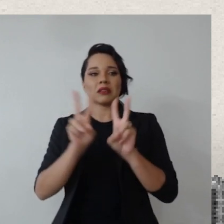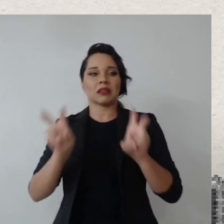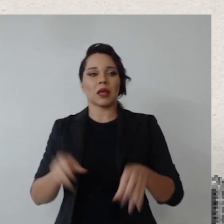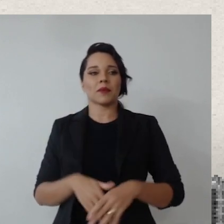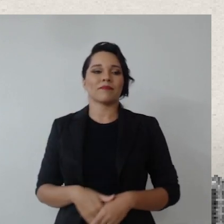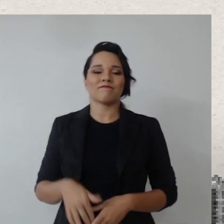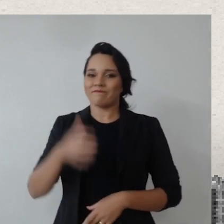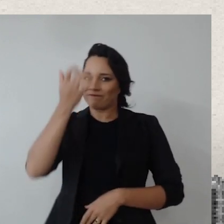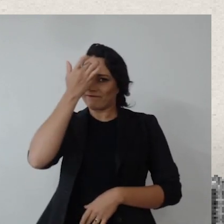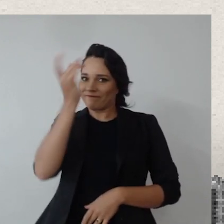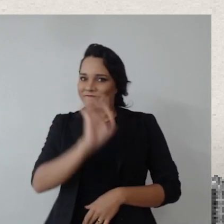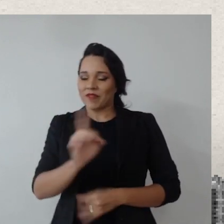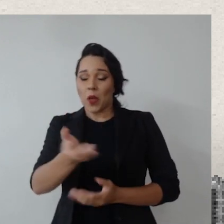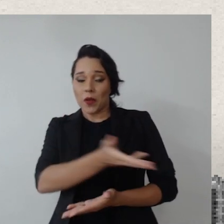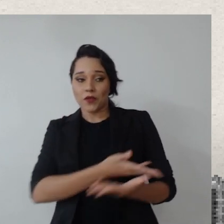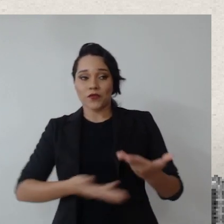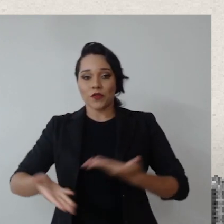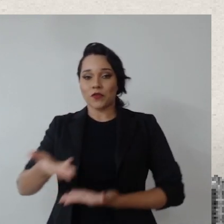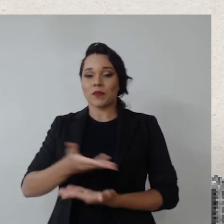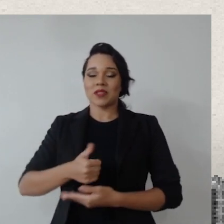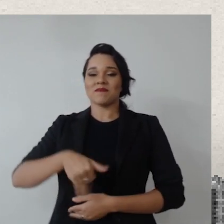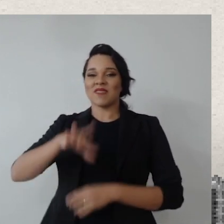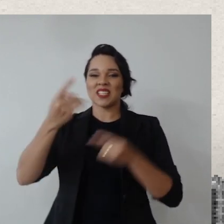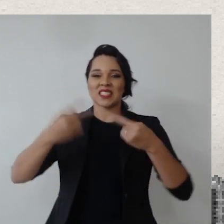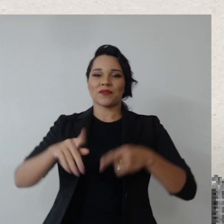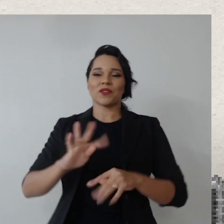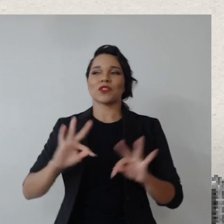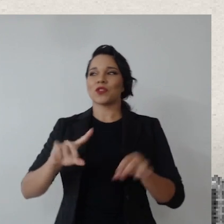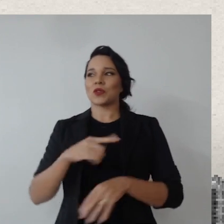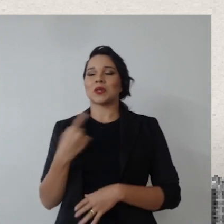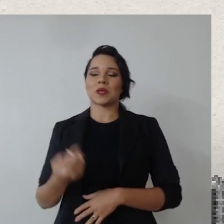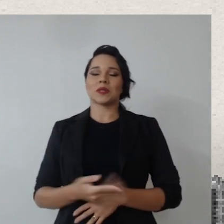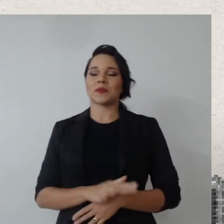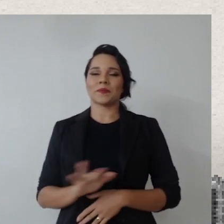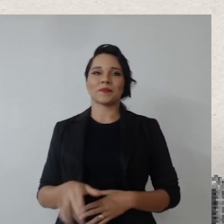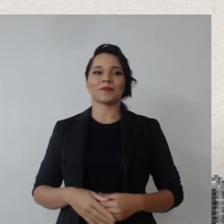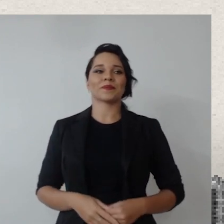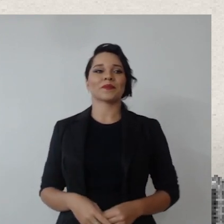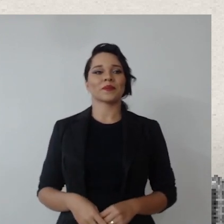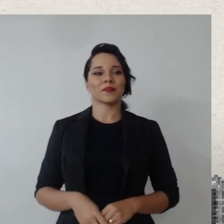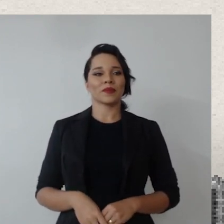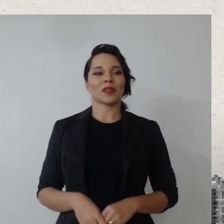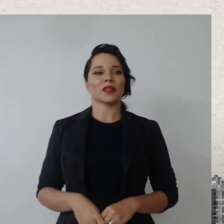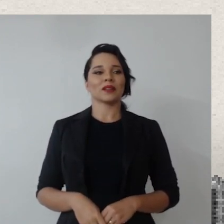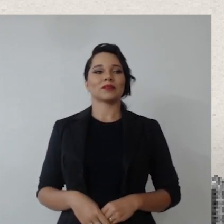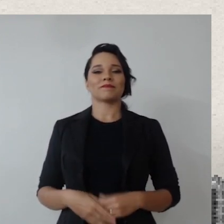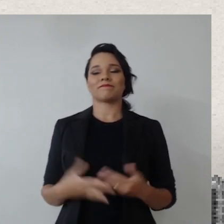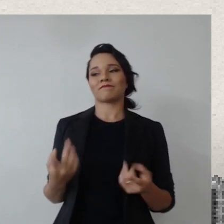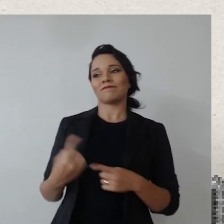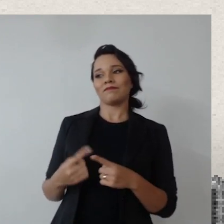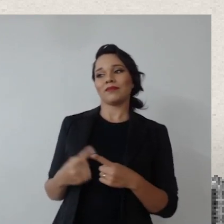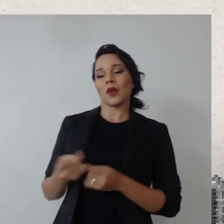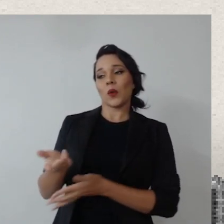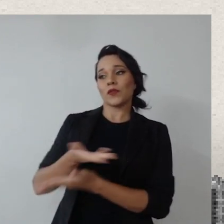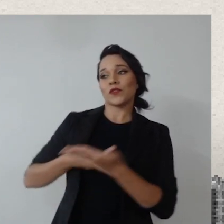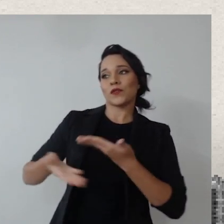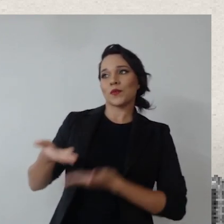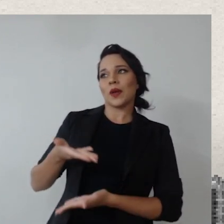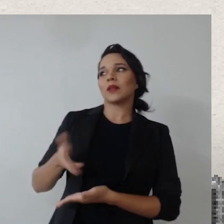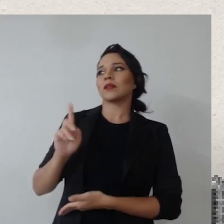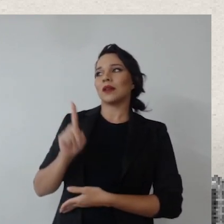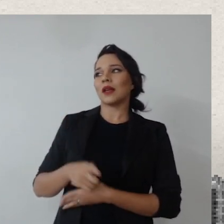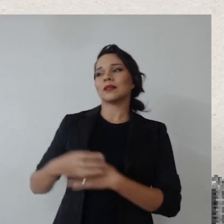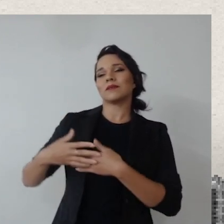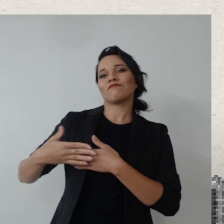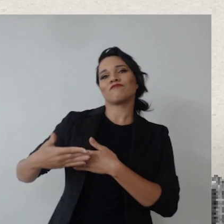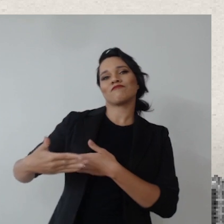tema, mas não é fácil, o envolvimento, acho que é o maior desafio de todos nós, é isso. Até porque, né, Renato, o envolvimento